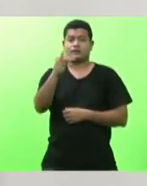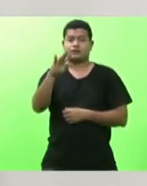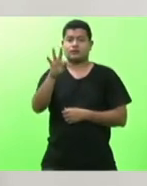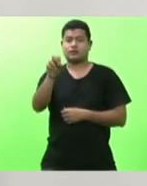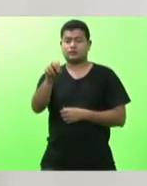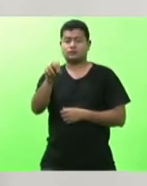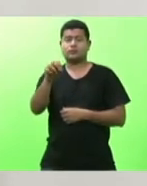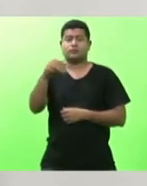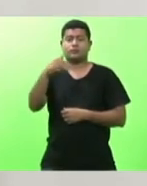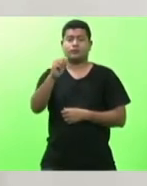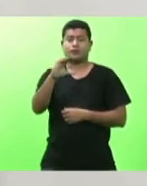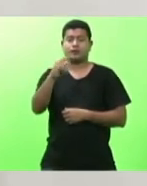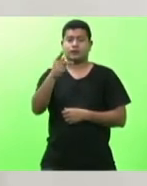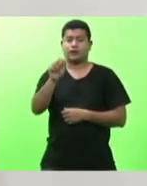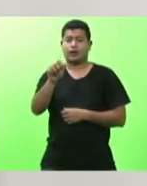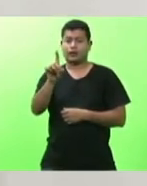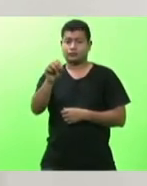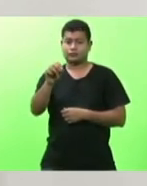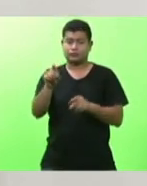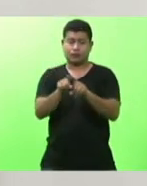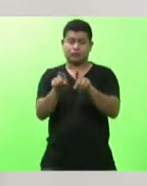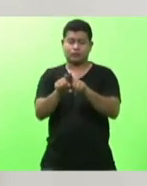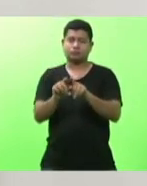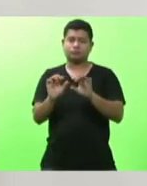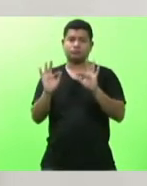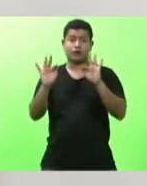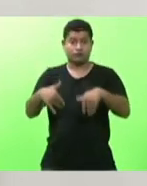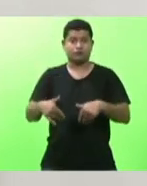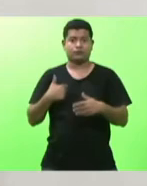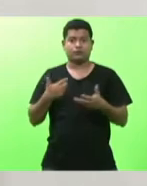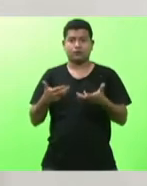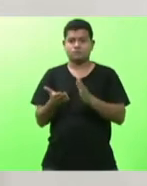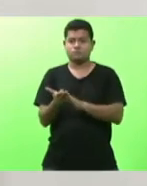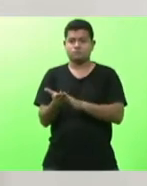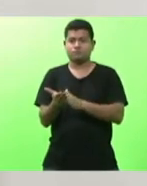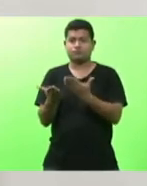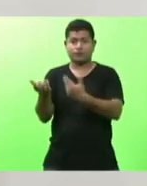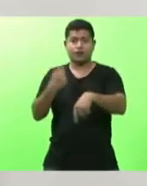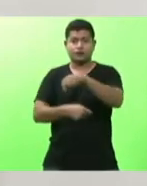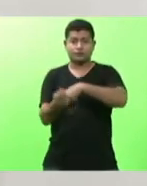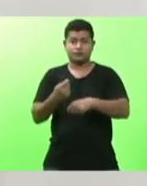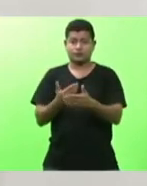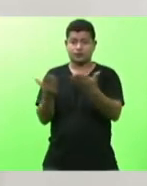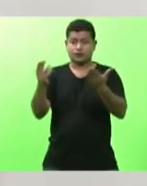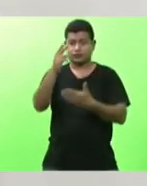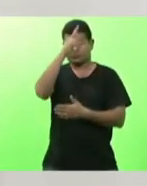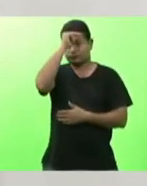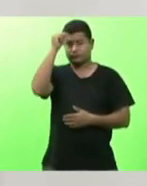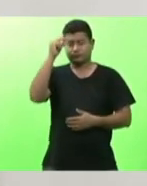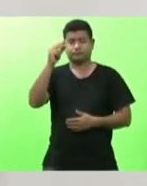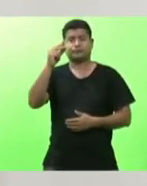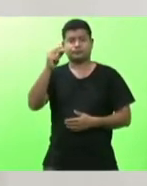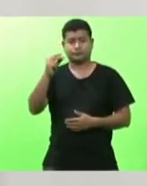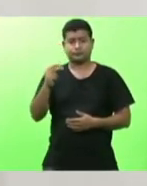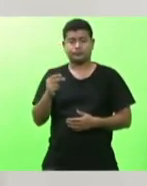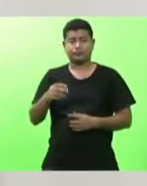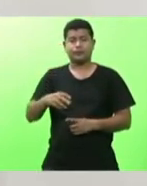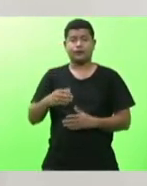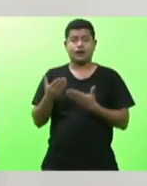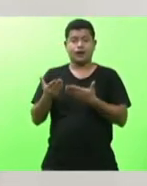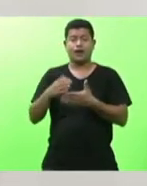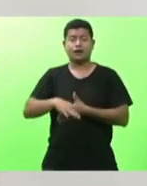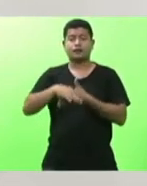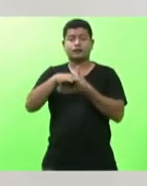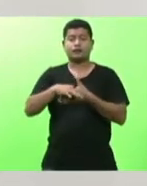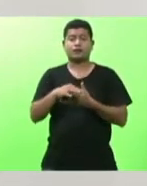aqui parabenizar a administração municipal de pedras grandes lideradas pelo prefeito Agnaldo